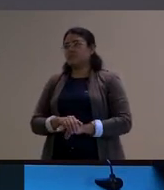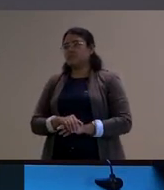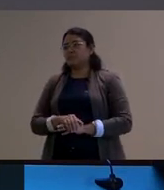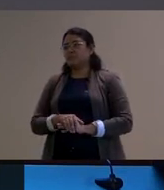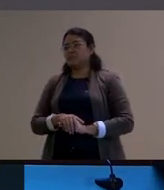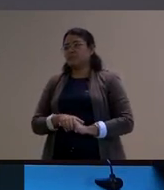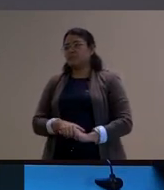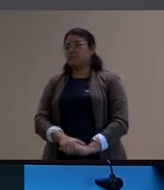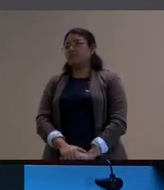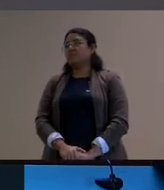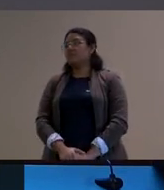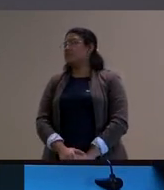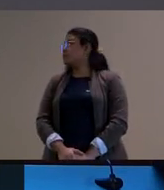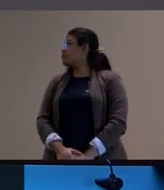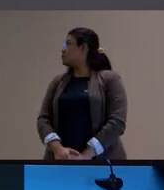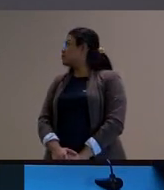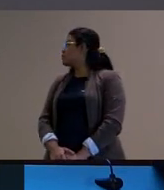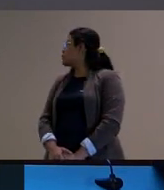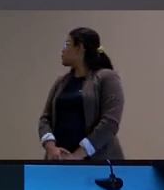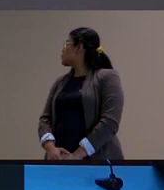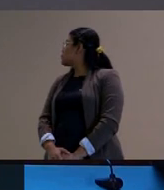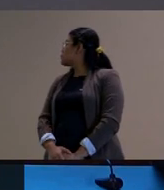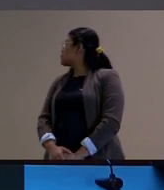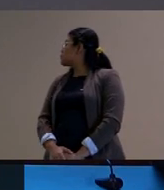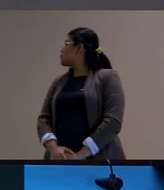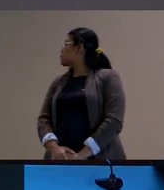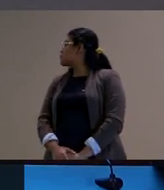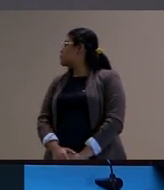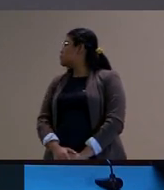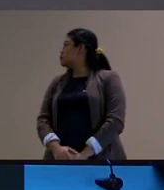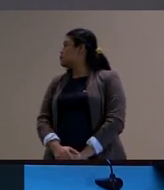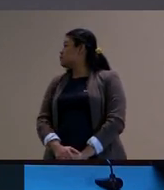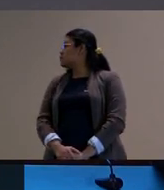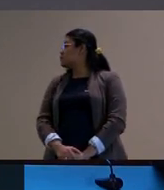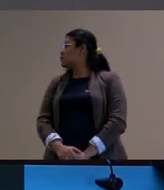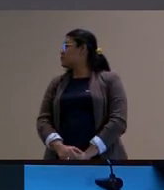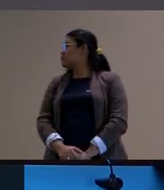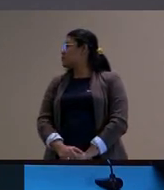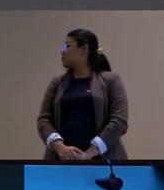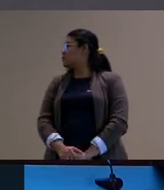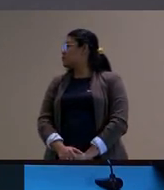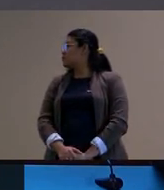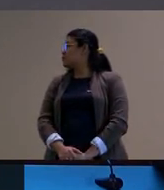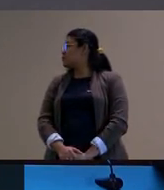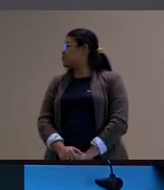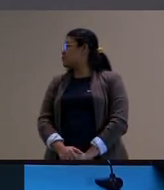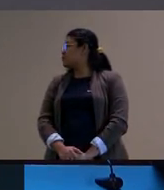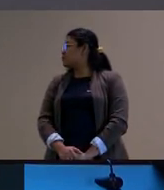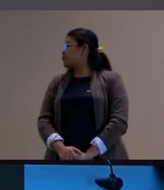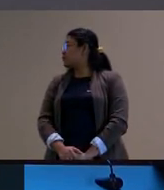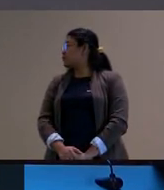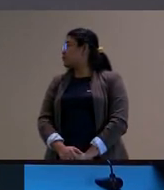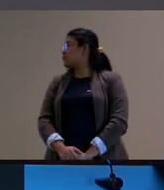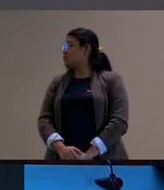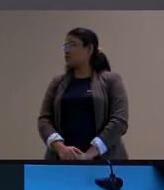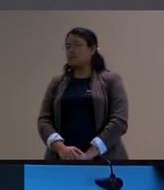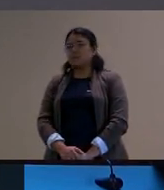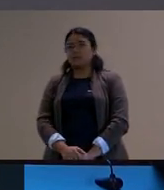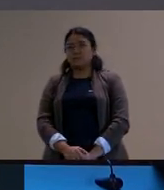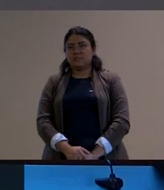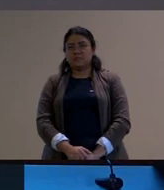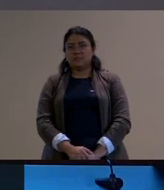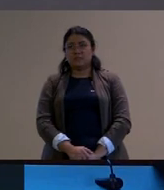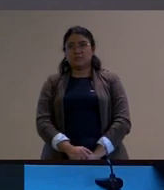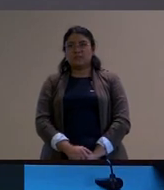e aí uma outra pista importante para pensar na ideia do narrador porque depois a gente vai fazer uma aproximação da figura do narrador